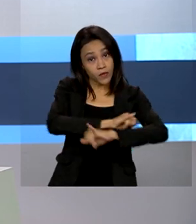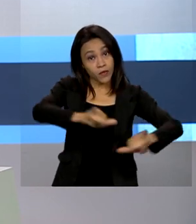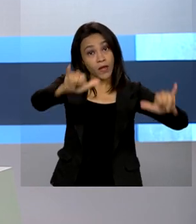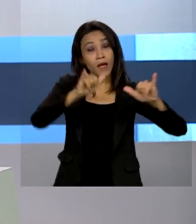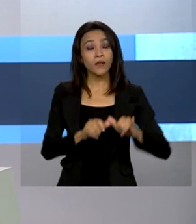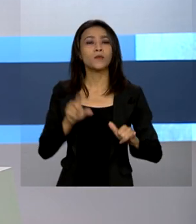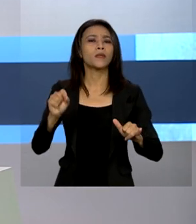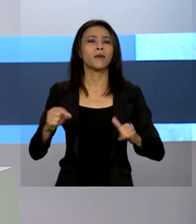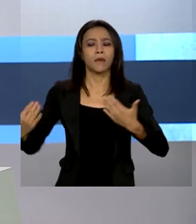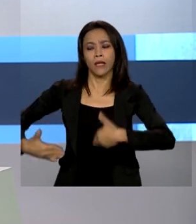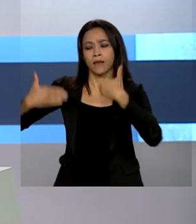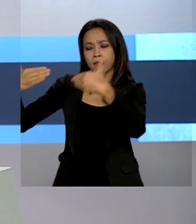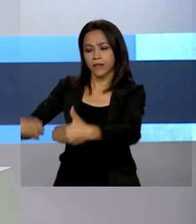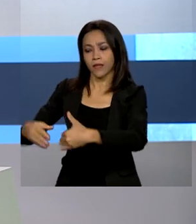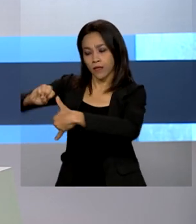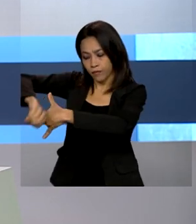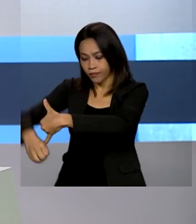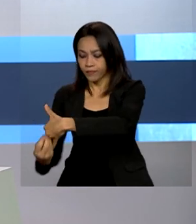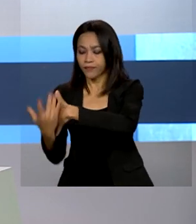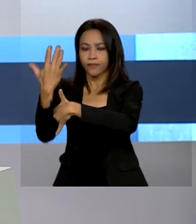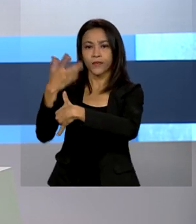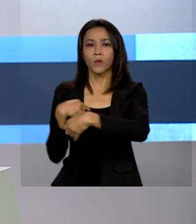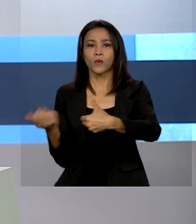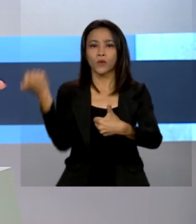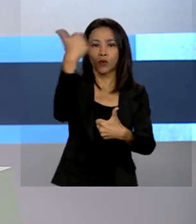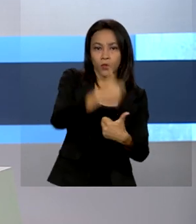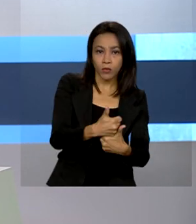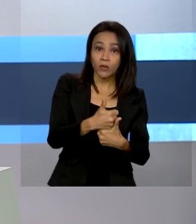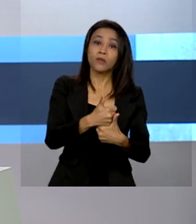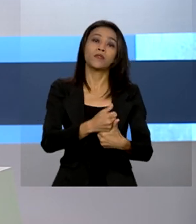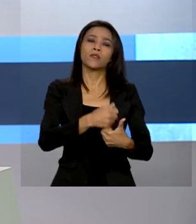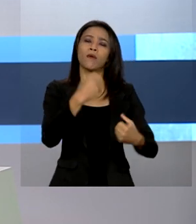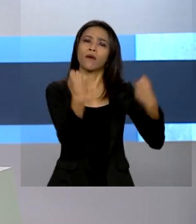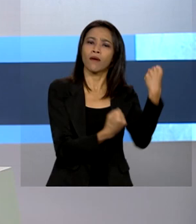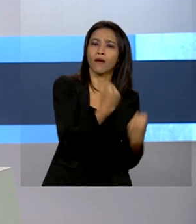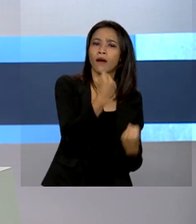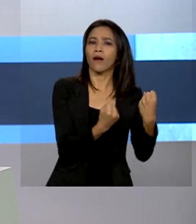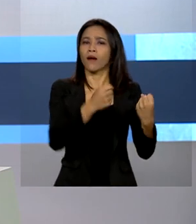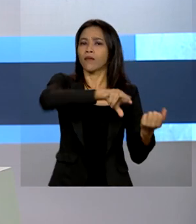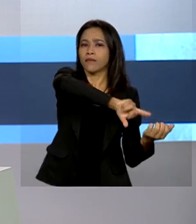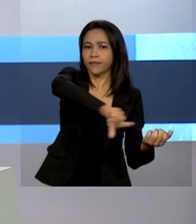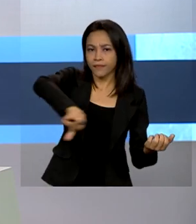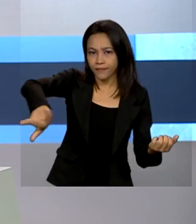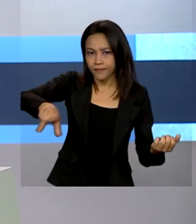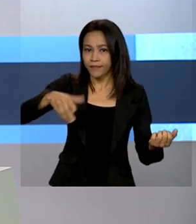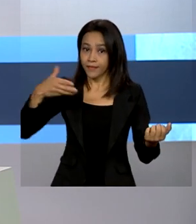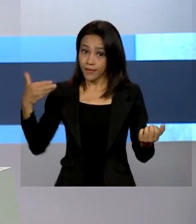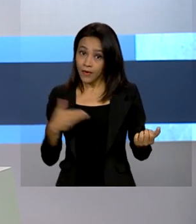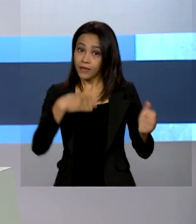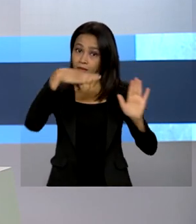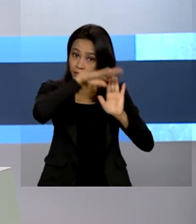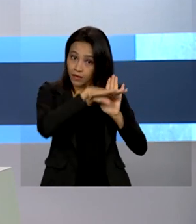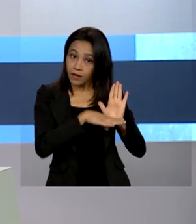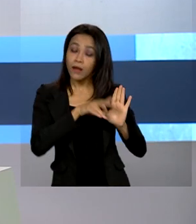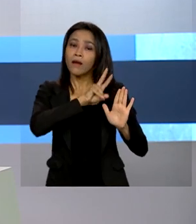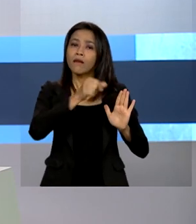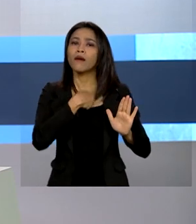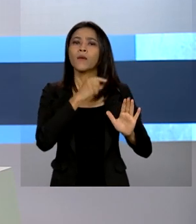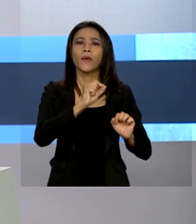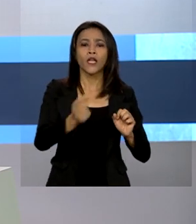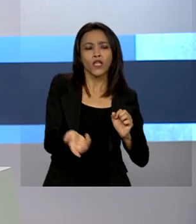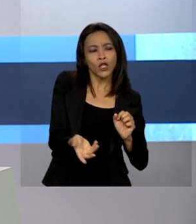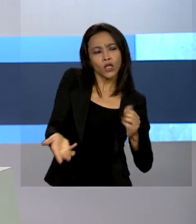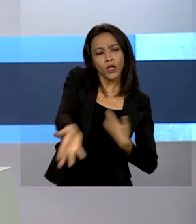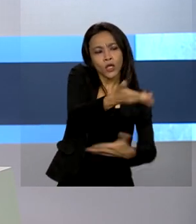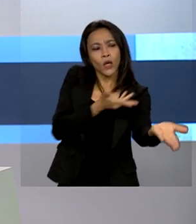Ambiente vai incentivar a substituição da frota de veículos no Brasil. O Renovar Frota Mais Verde vai promover a troca